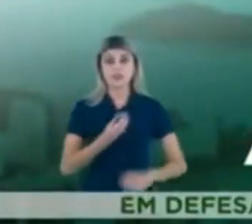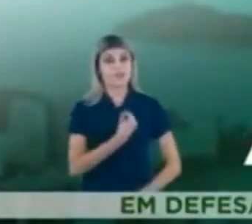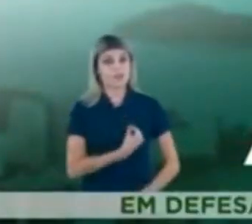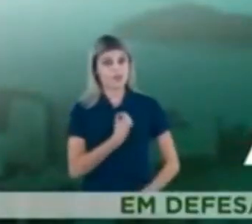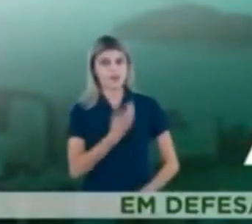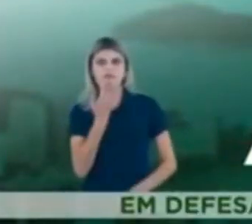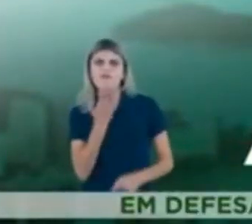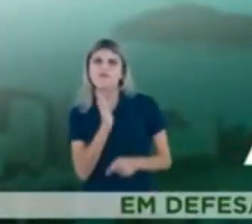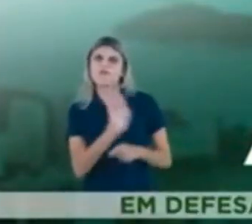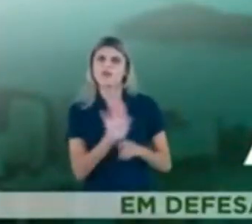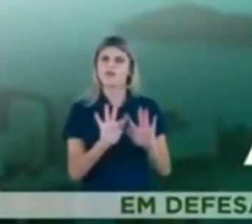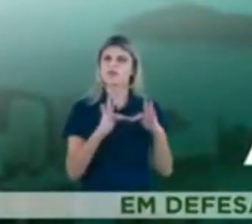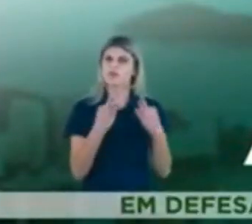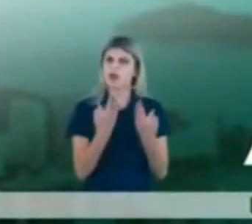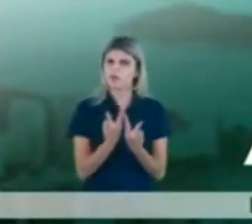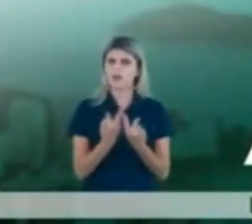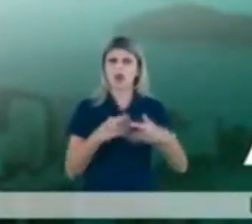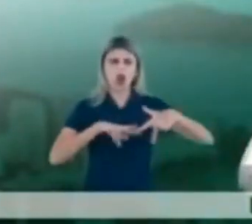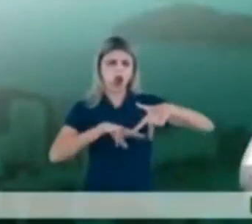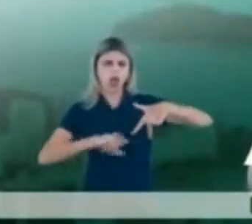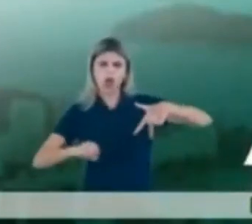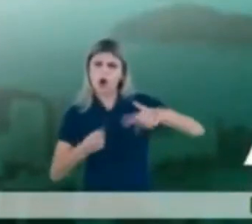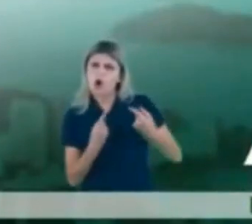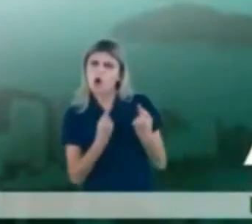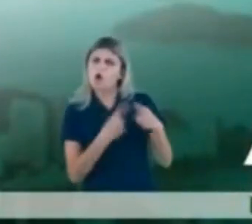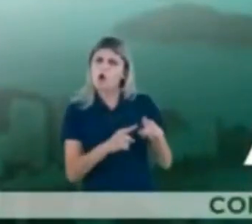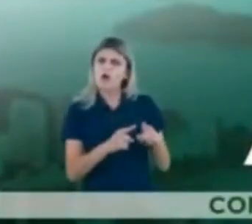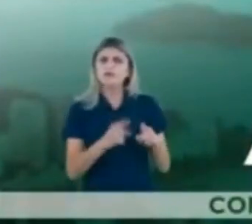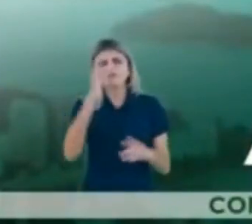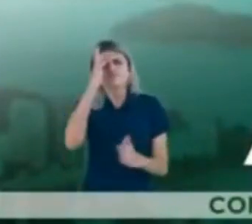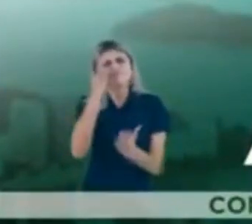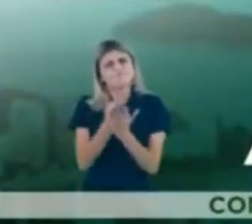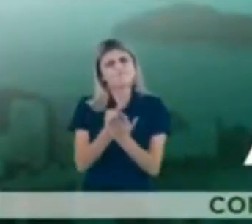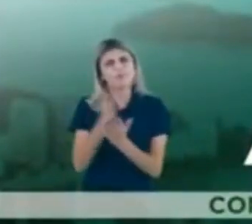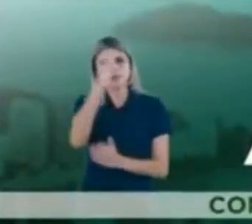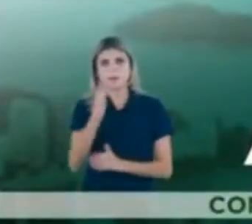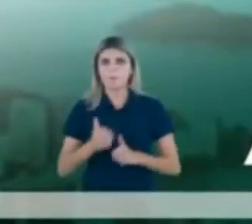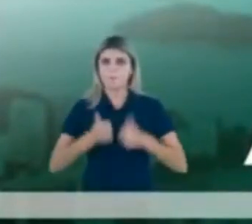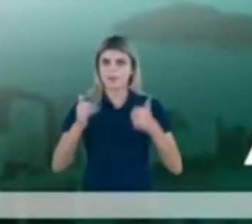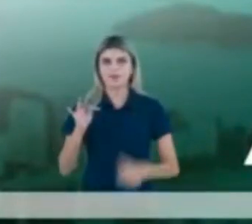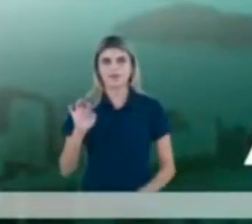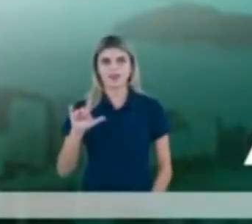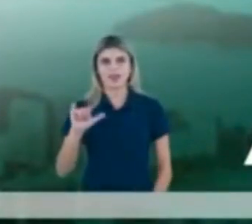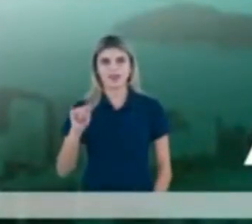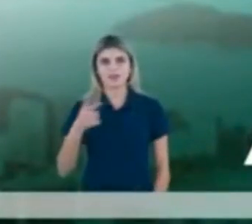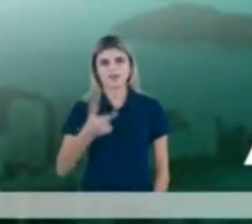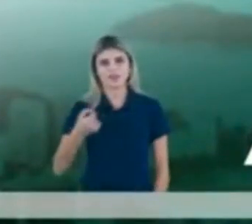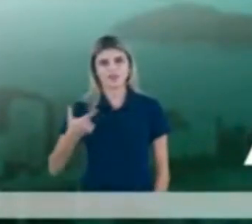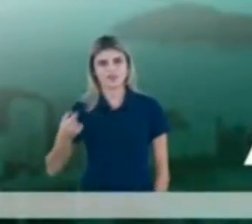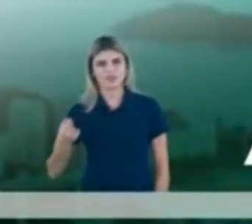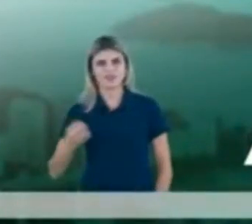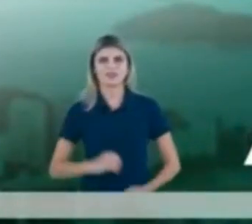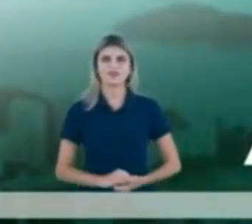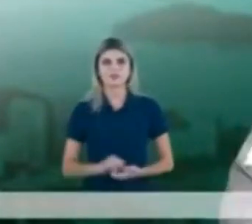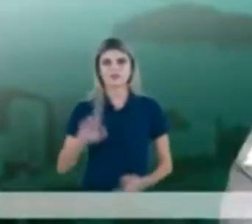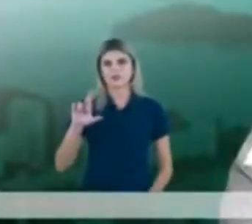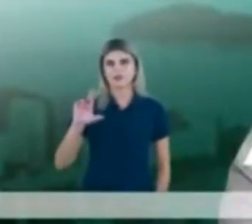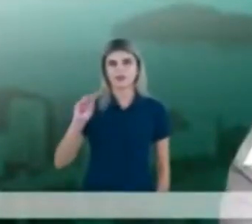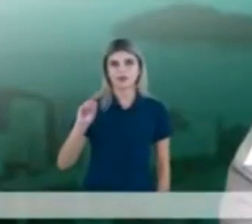Em defesa da vida, em favor da família e contra a corrupção, e com fé em um Brasil melhor. Filipe Pereira, 2020.